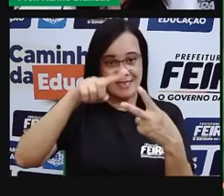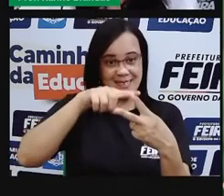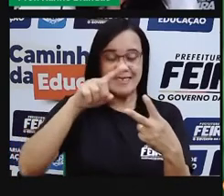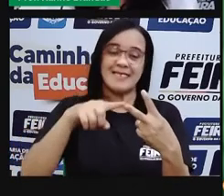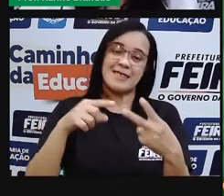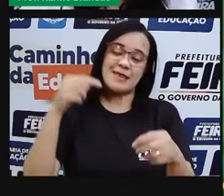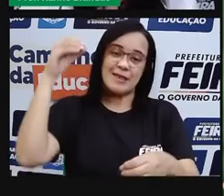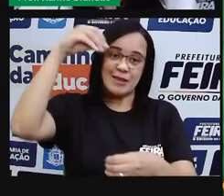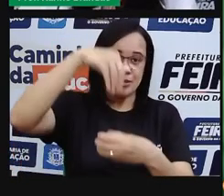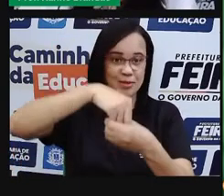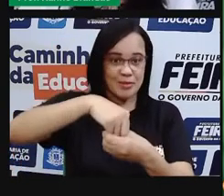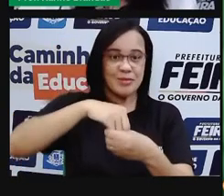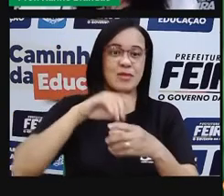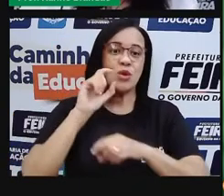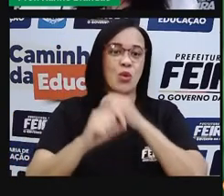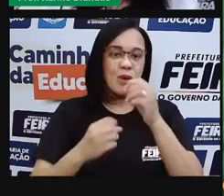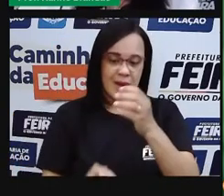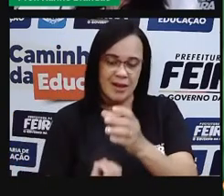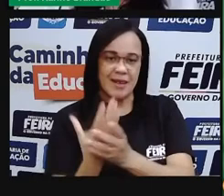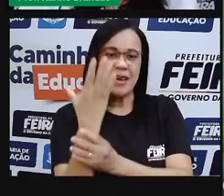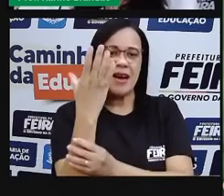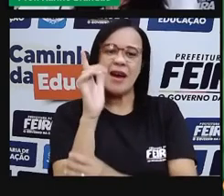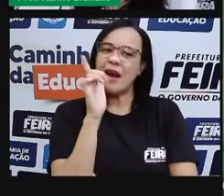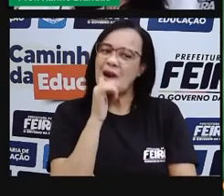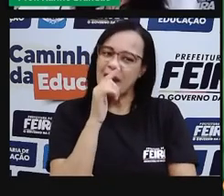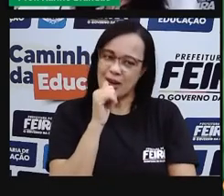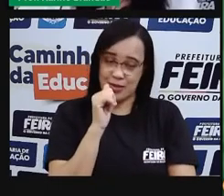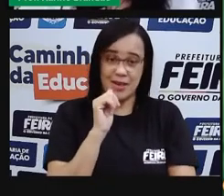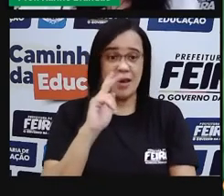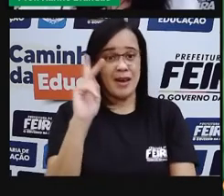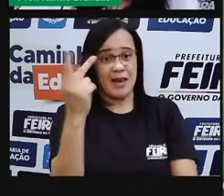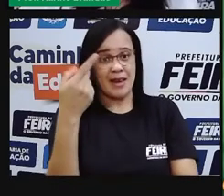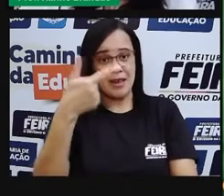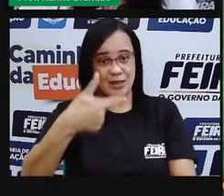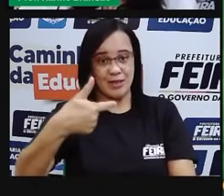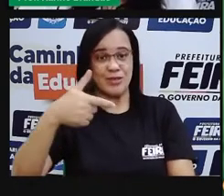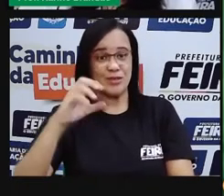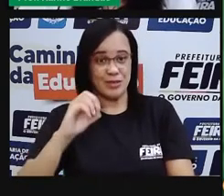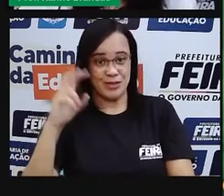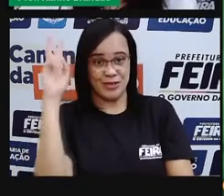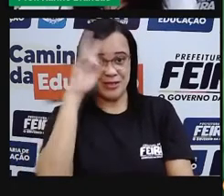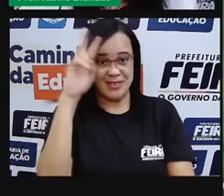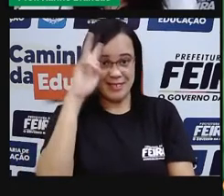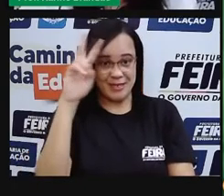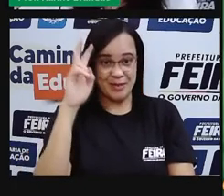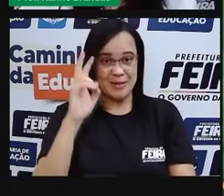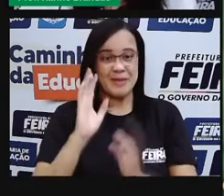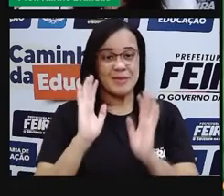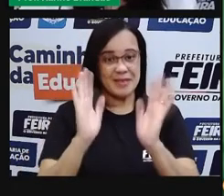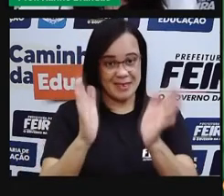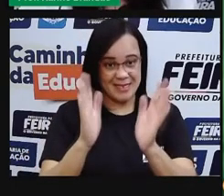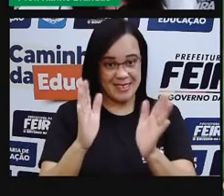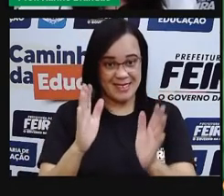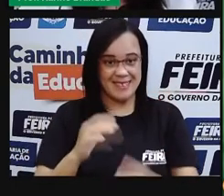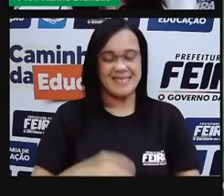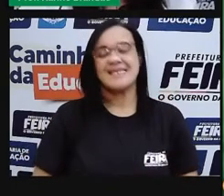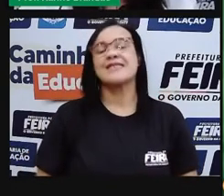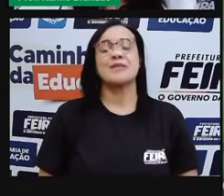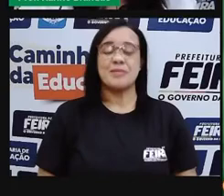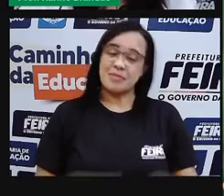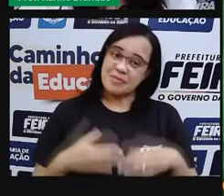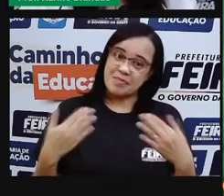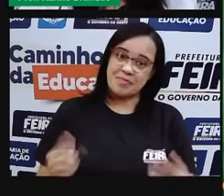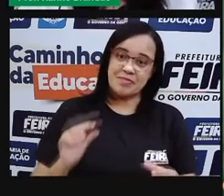água é H2O. Por quê? Dois hidrogênios e um oxigênio. Tranquilo? Essa é a